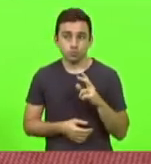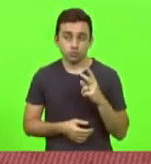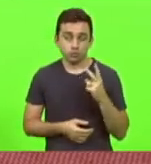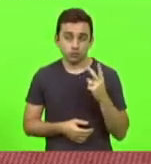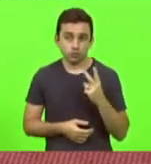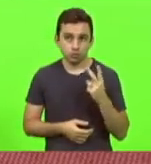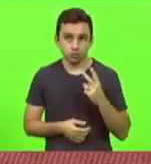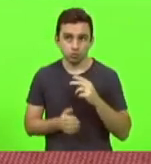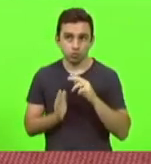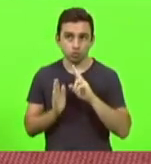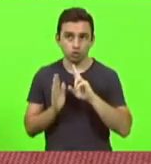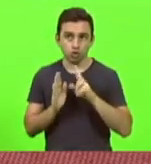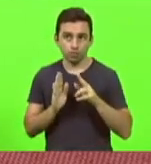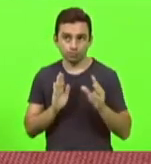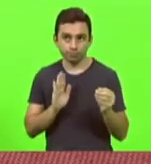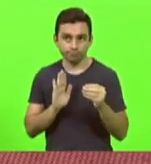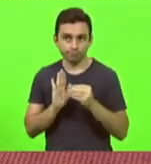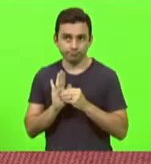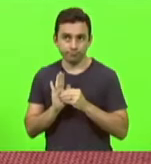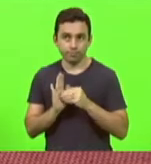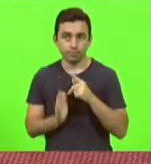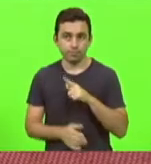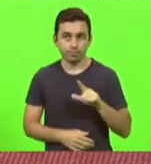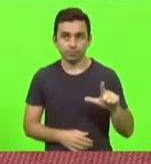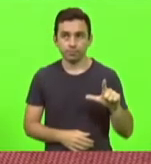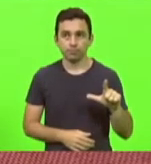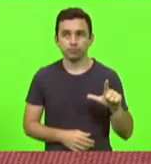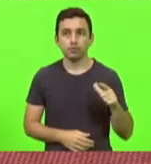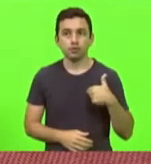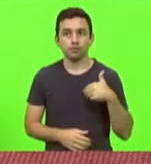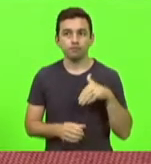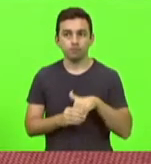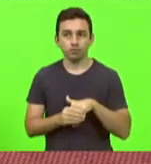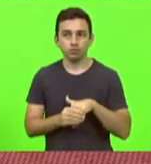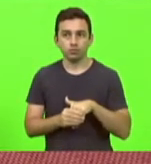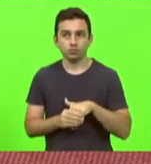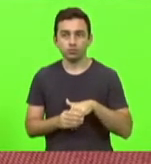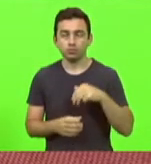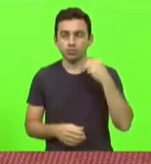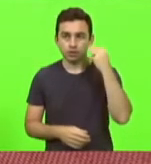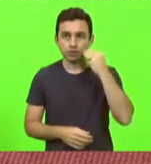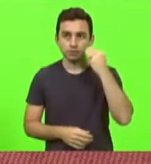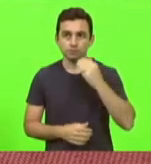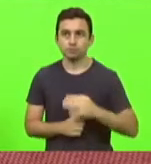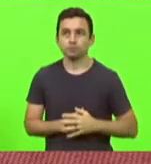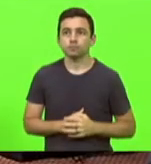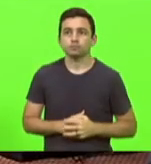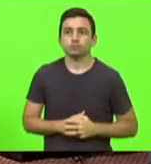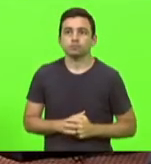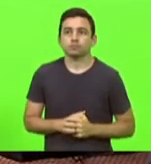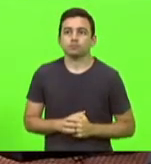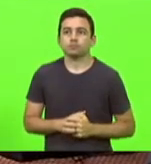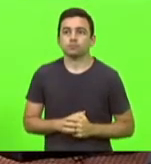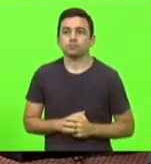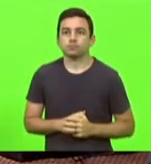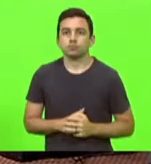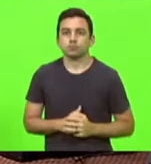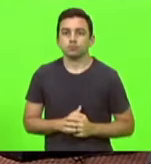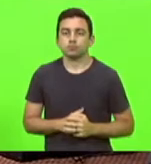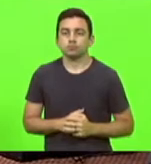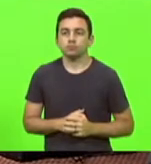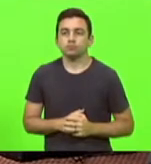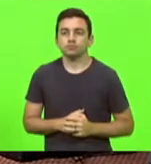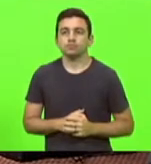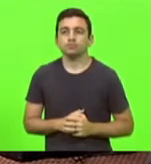-presidência seria do PL, então eu voto no deputado Márcio Machado. Obrigado, deputado. Como